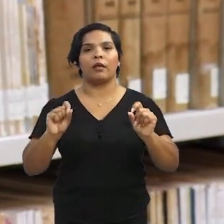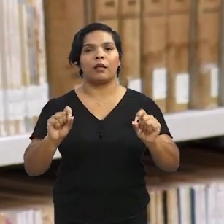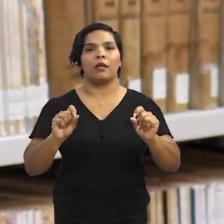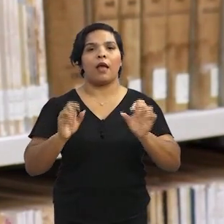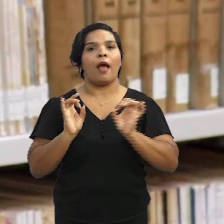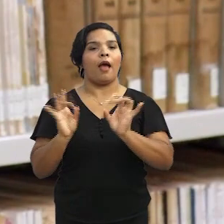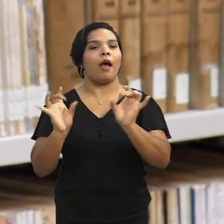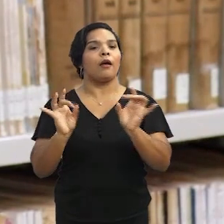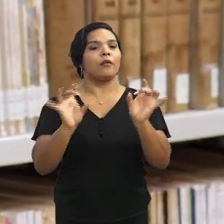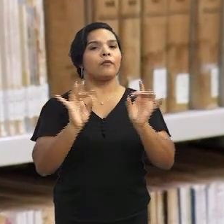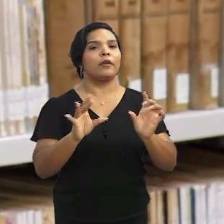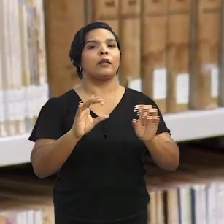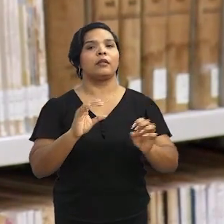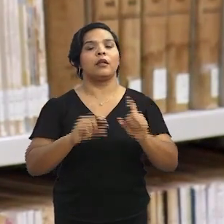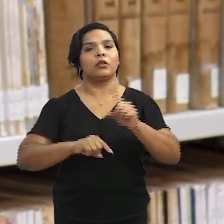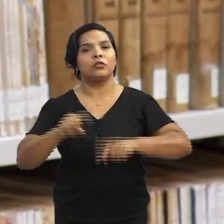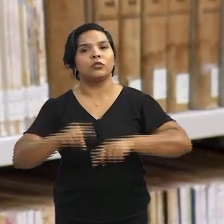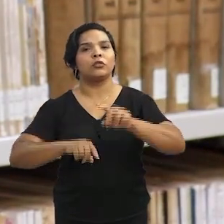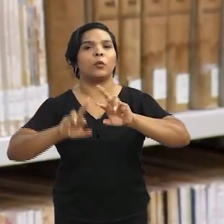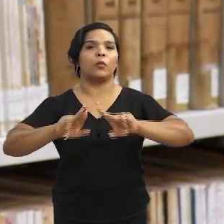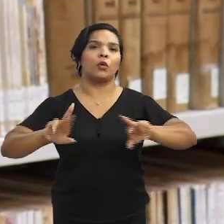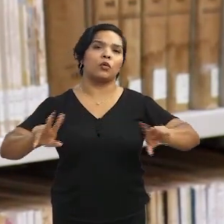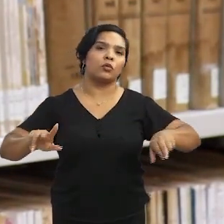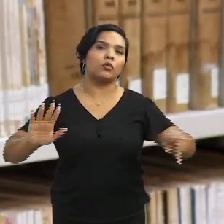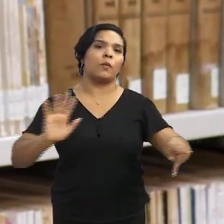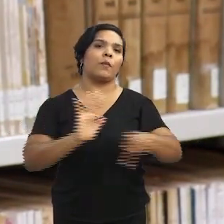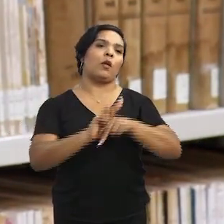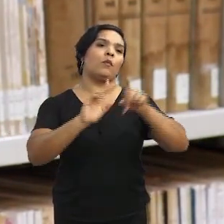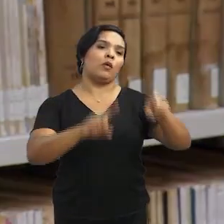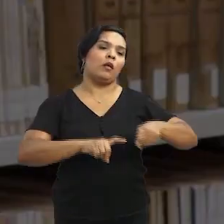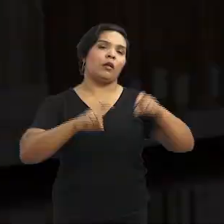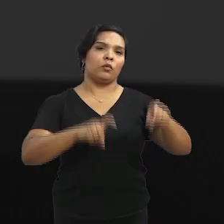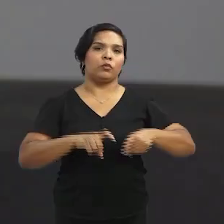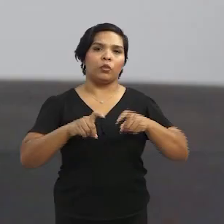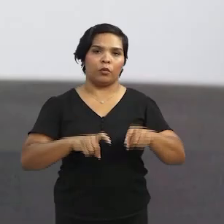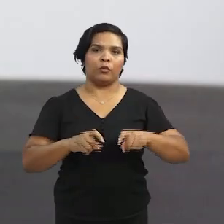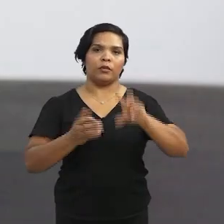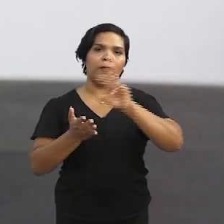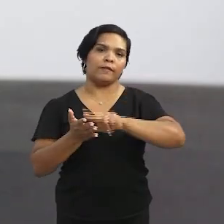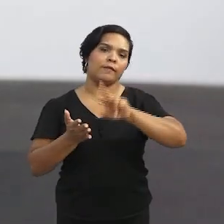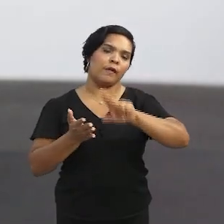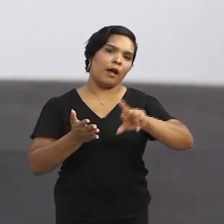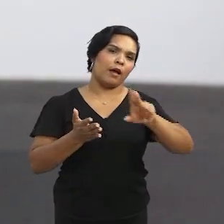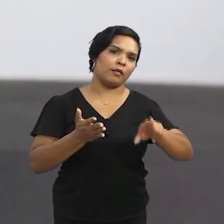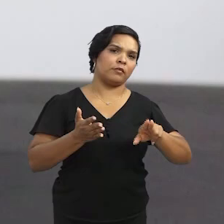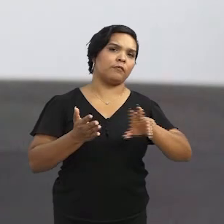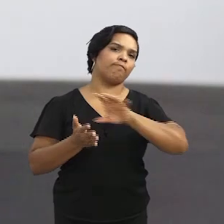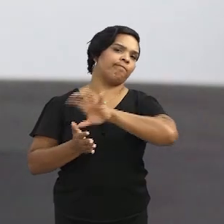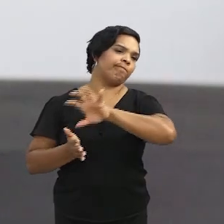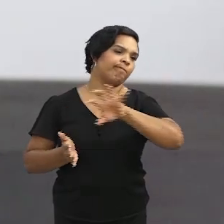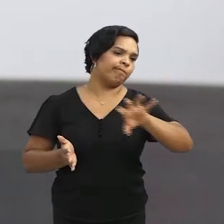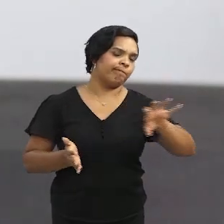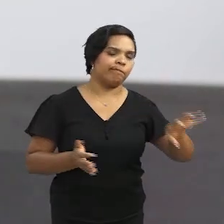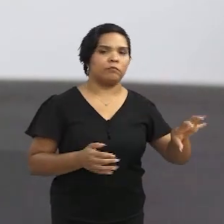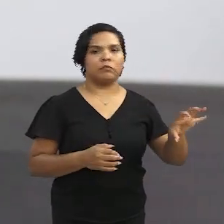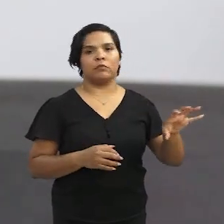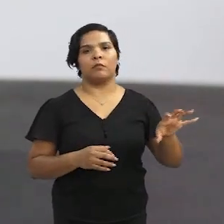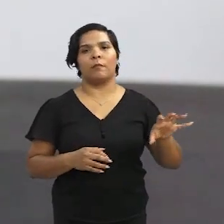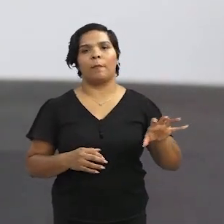venda de produtos que eram produzidos pelo agricultor. Essa política, ela tem vários encadeamentos.